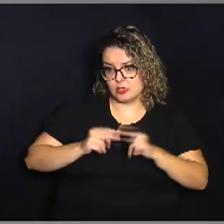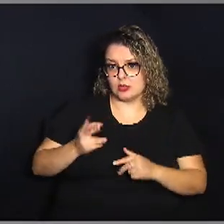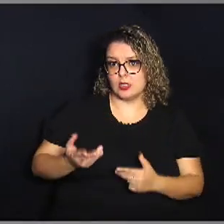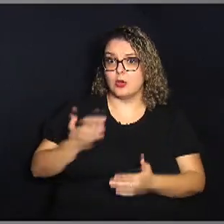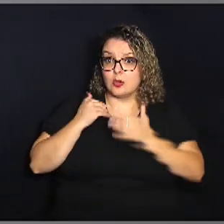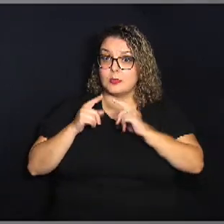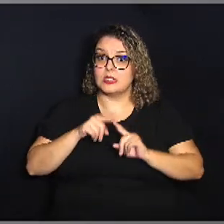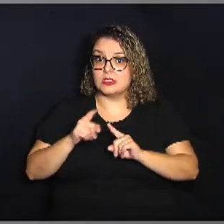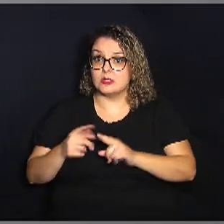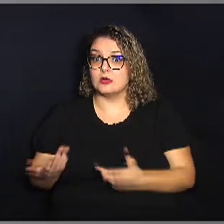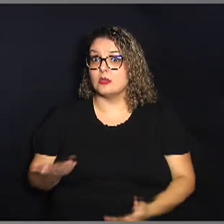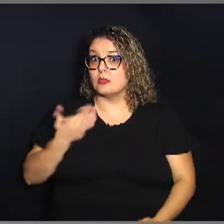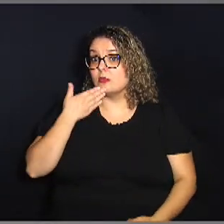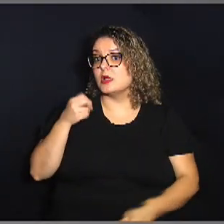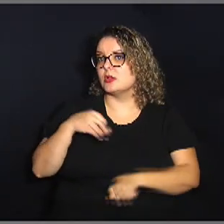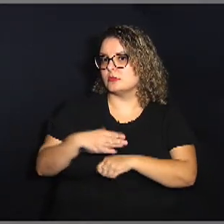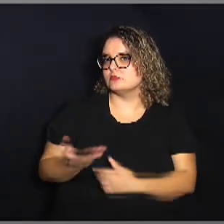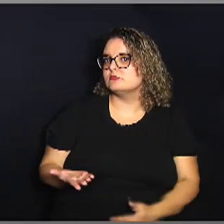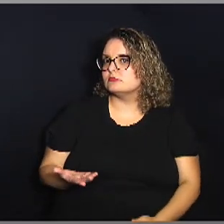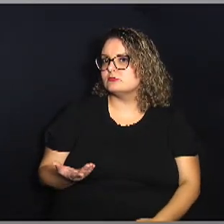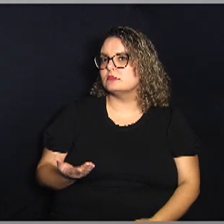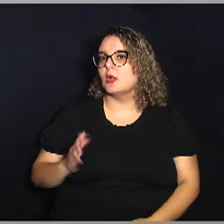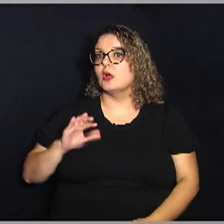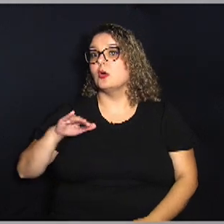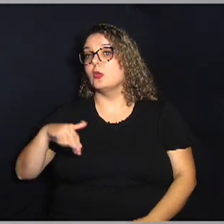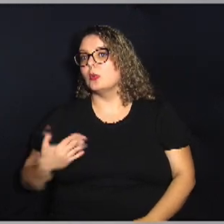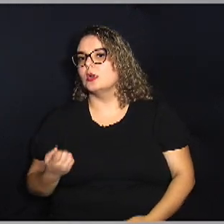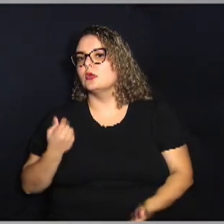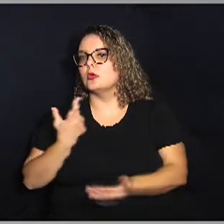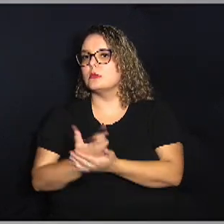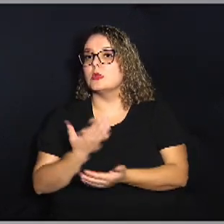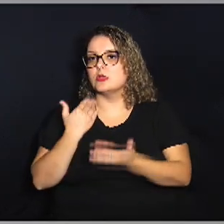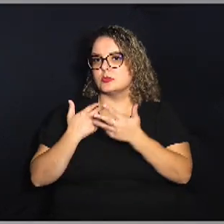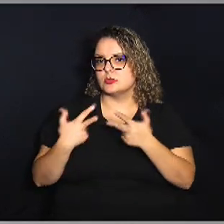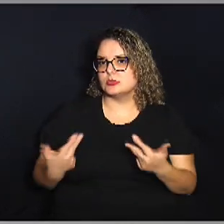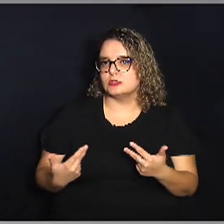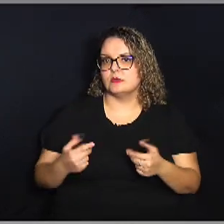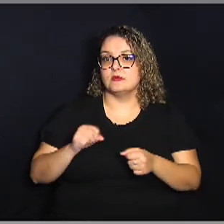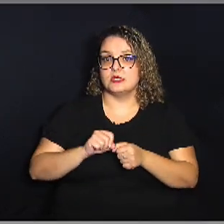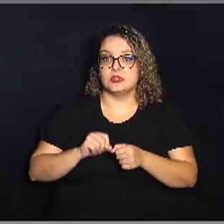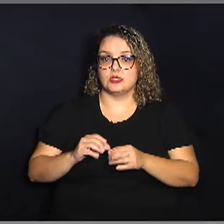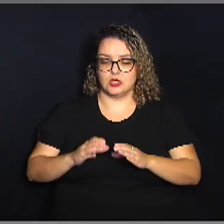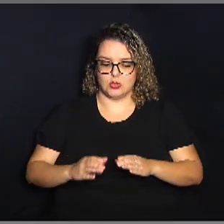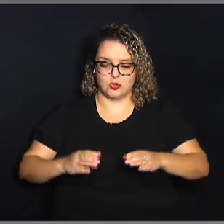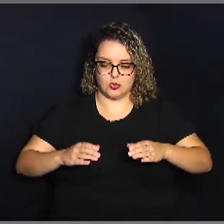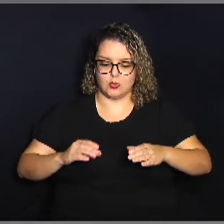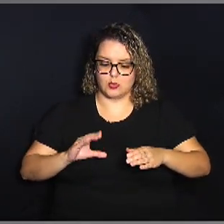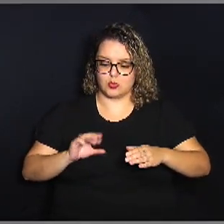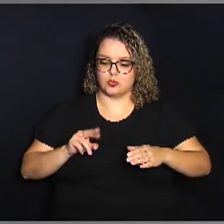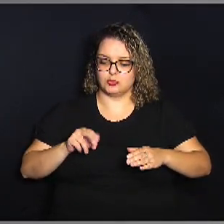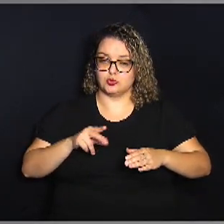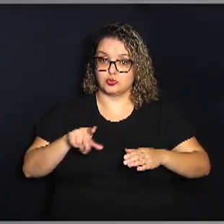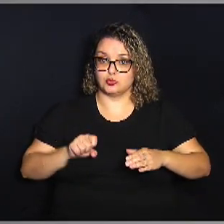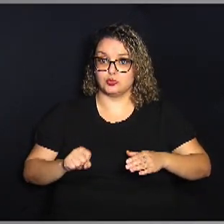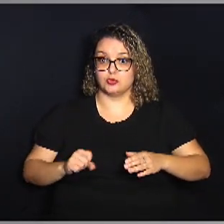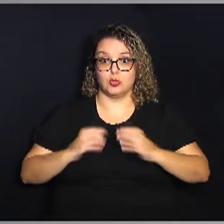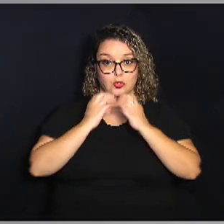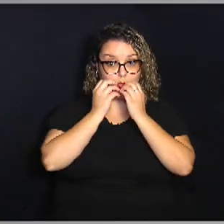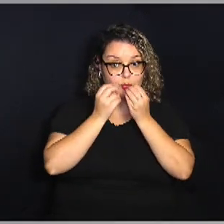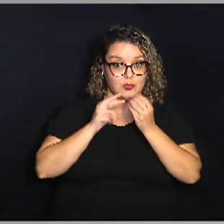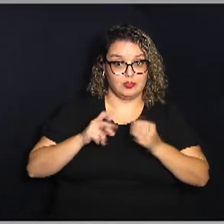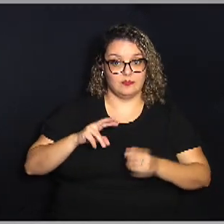dica para o pessoal economizar na hora de comprar os alimentos para fazer cuscuz o milho verde o